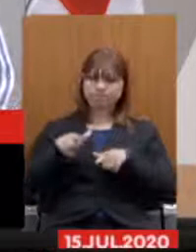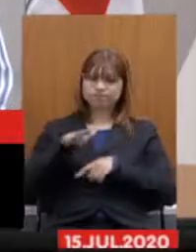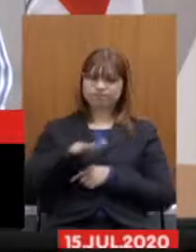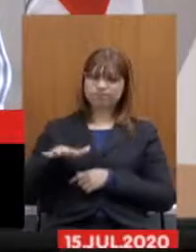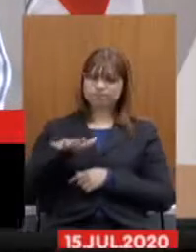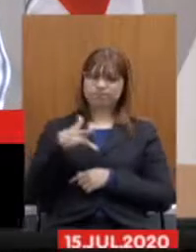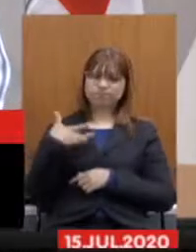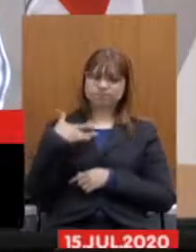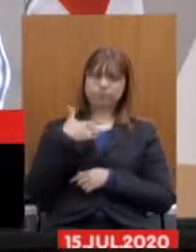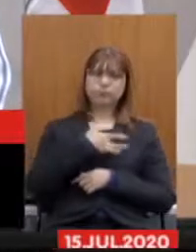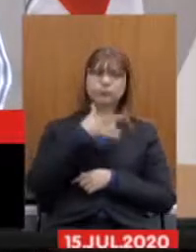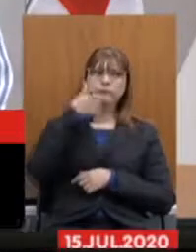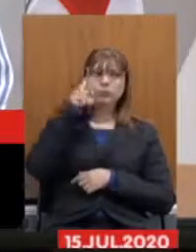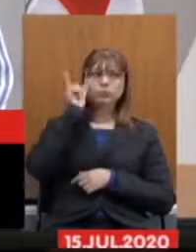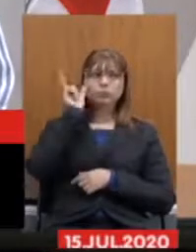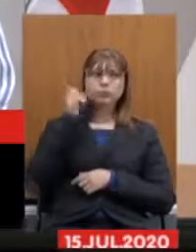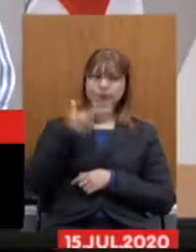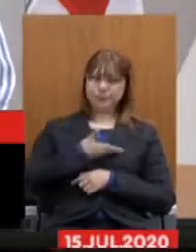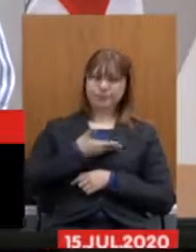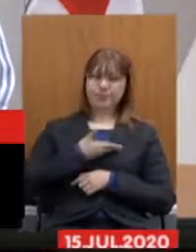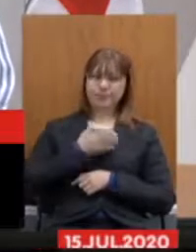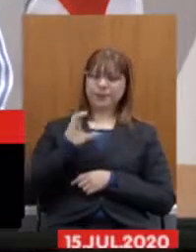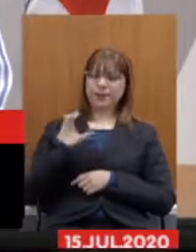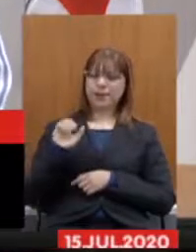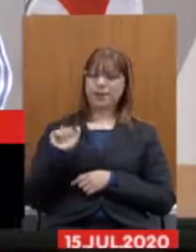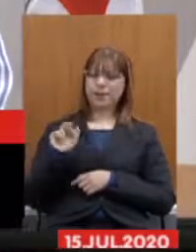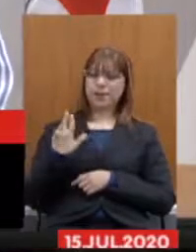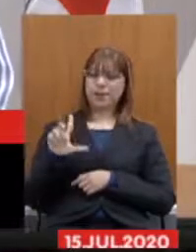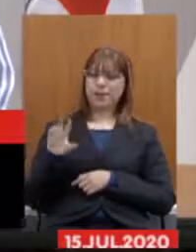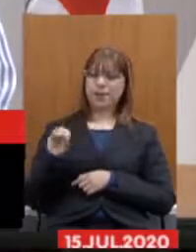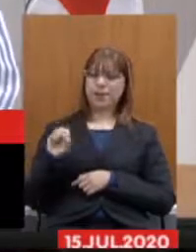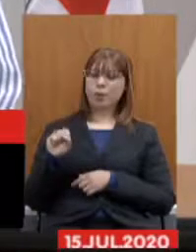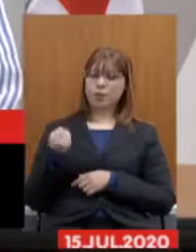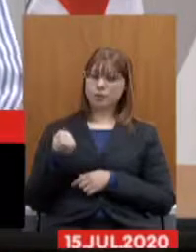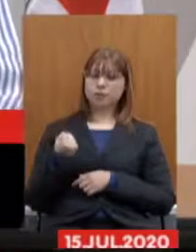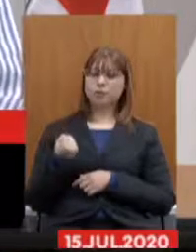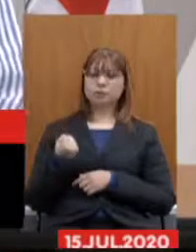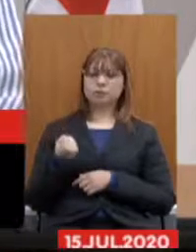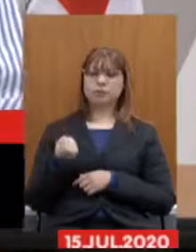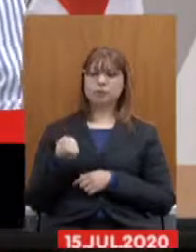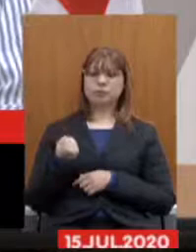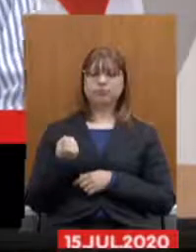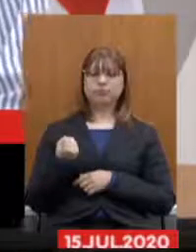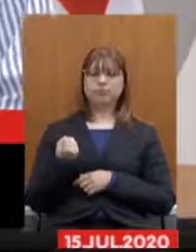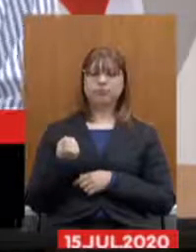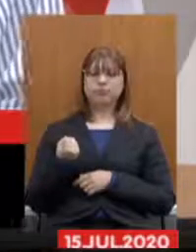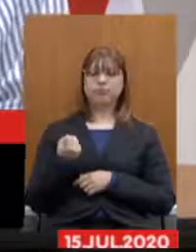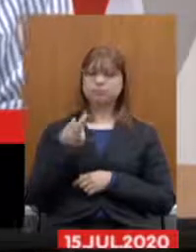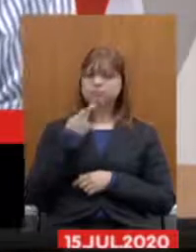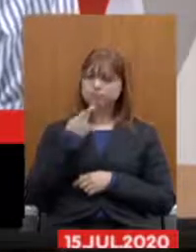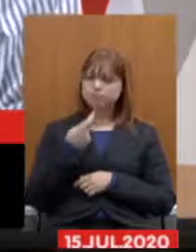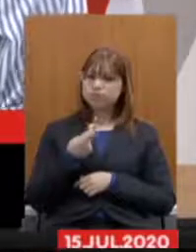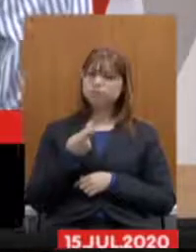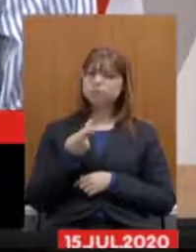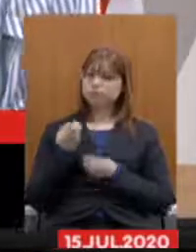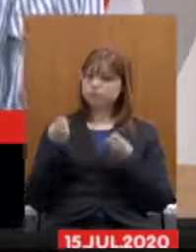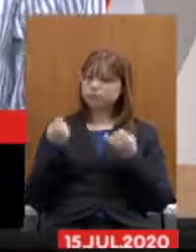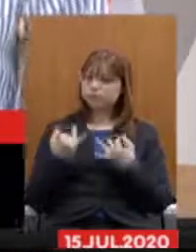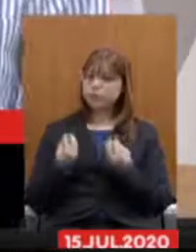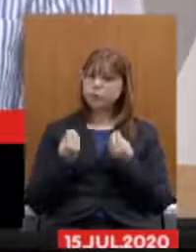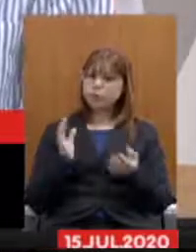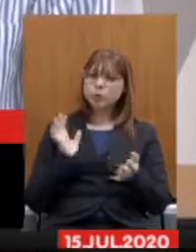ontem o companheiro Carlos ele reportou colocando a situação